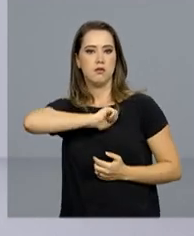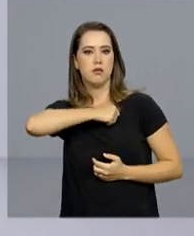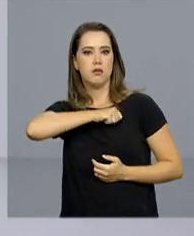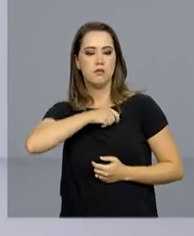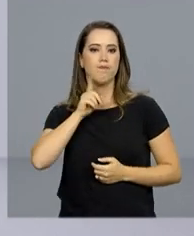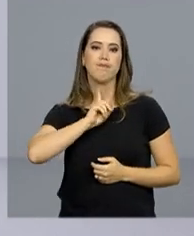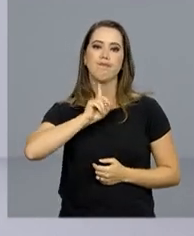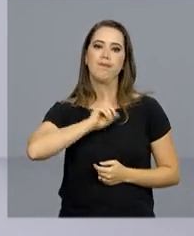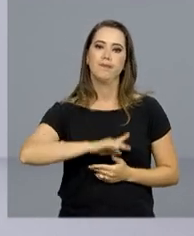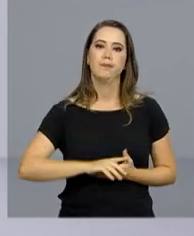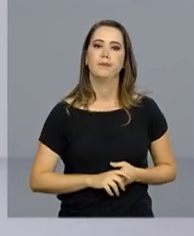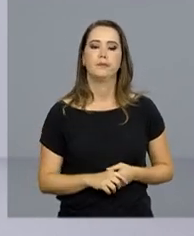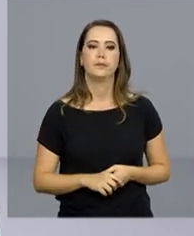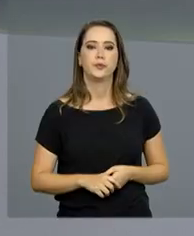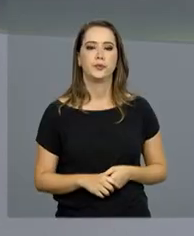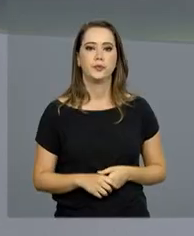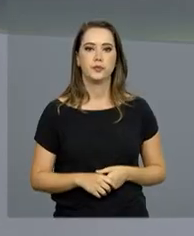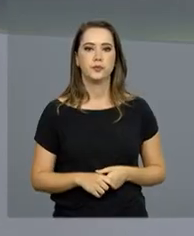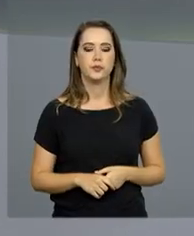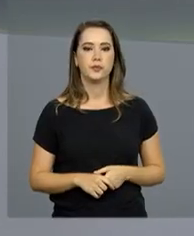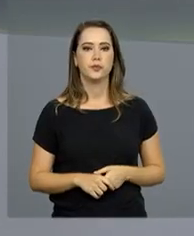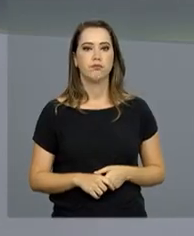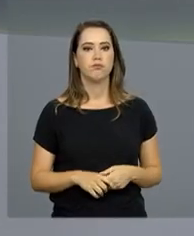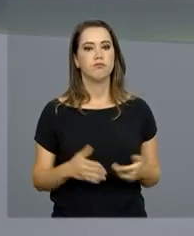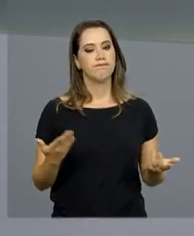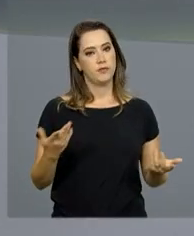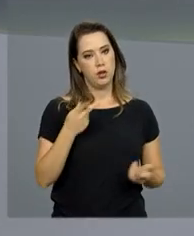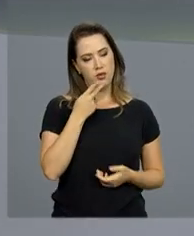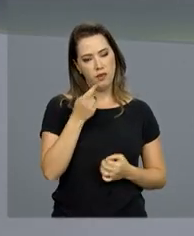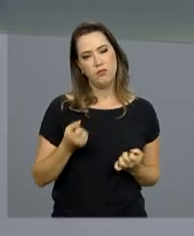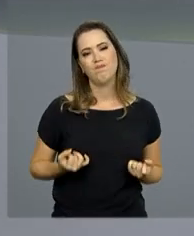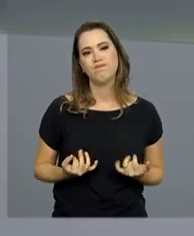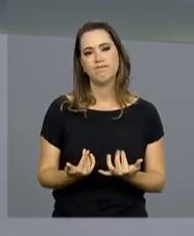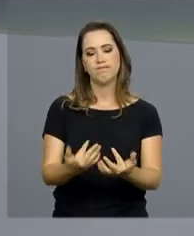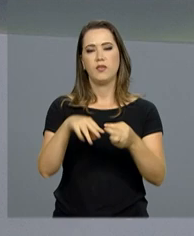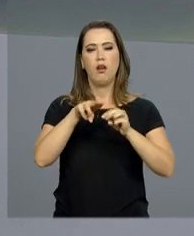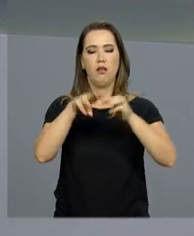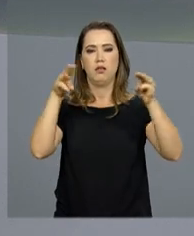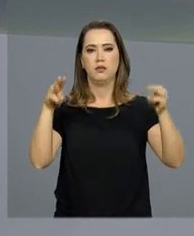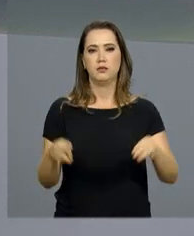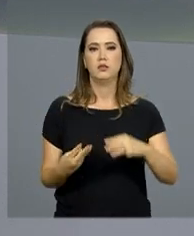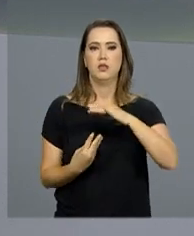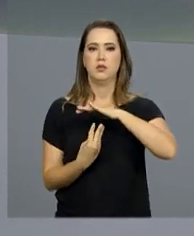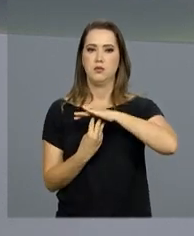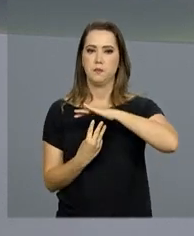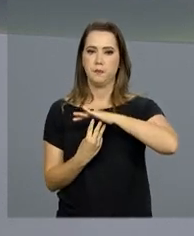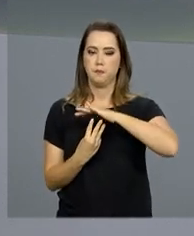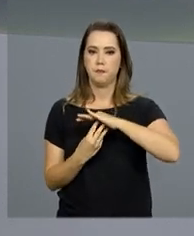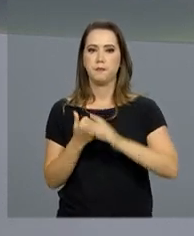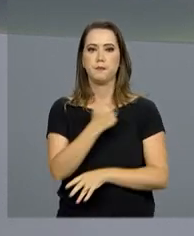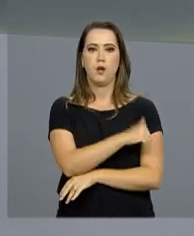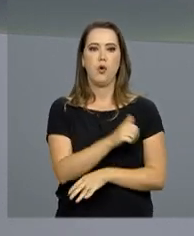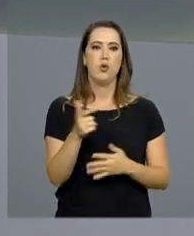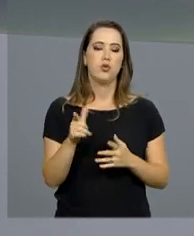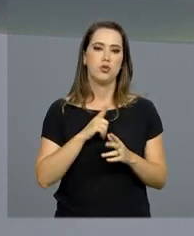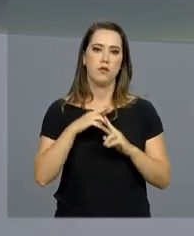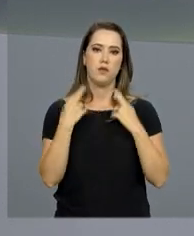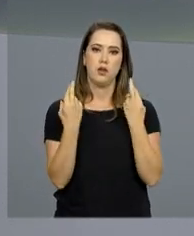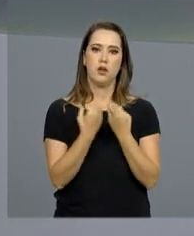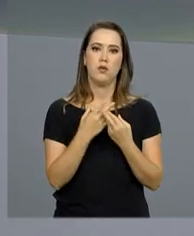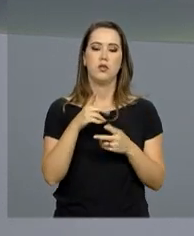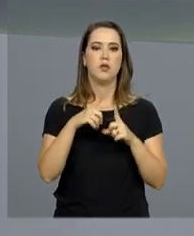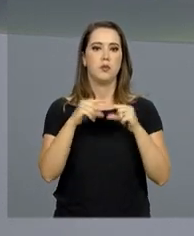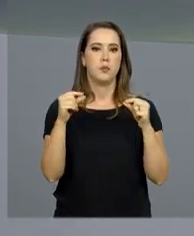delegacia em Juiz de Fora. Agora sobre o incêndio no Museu Nacional do Rio de Janeiro. Hoje teve reunião em